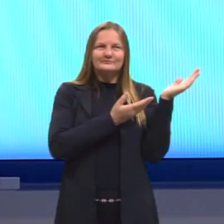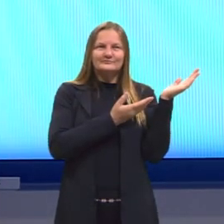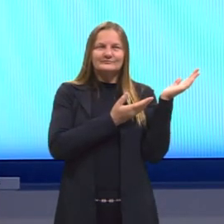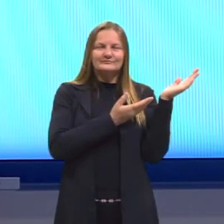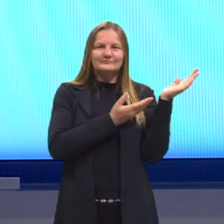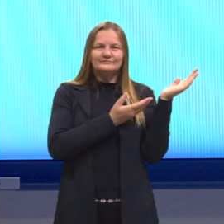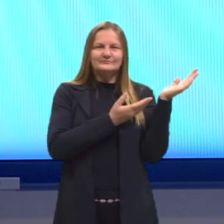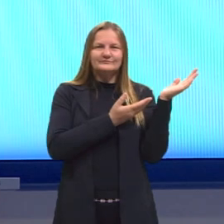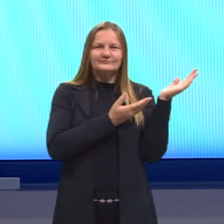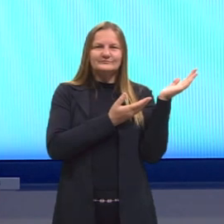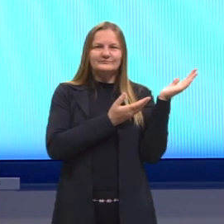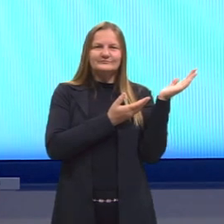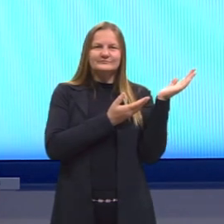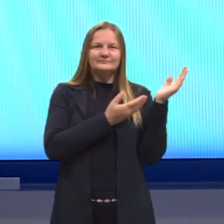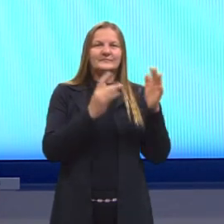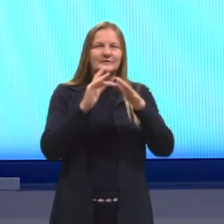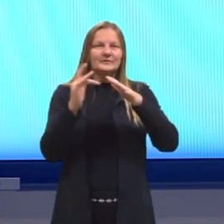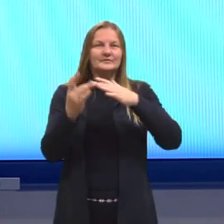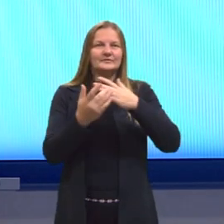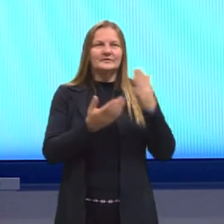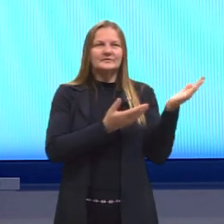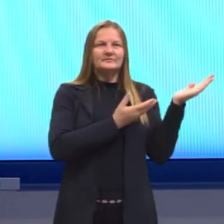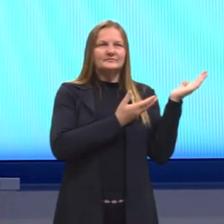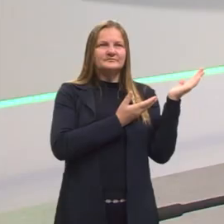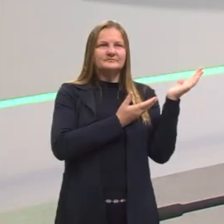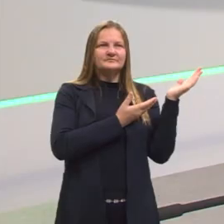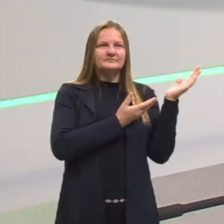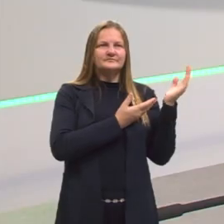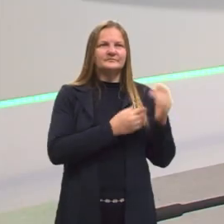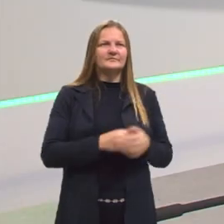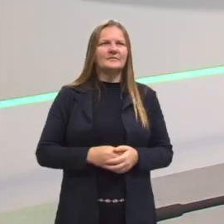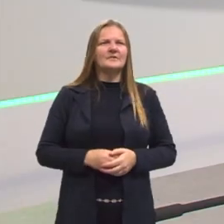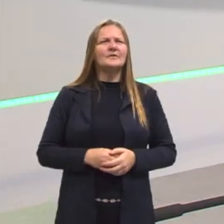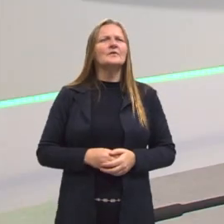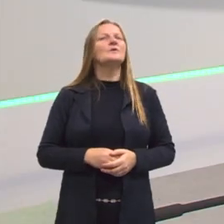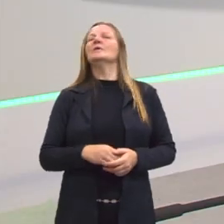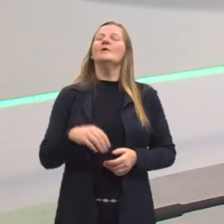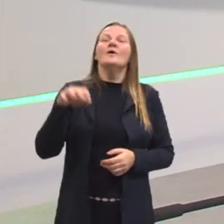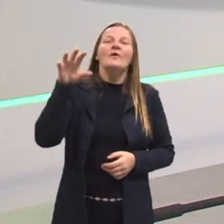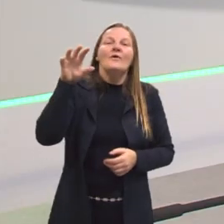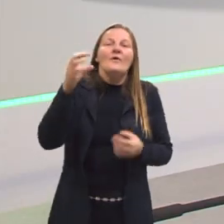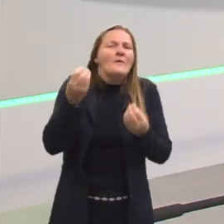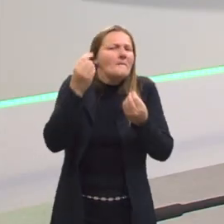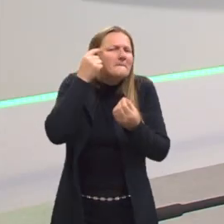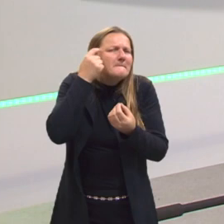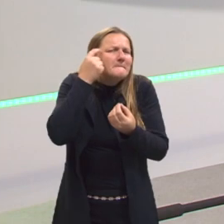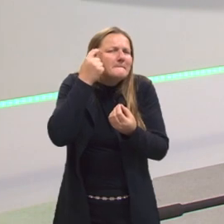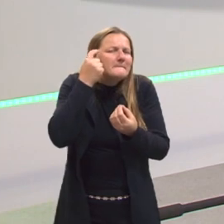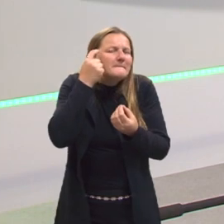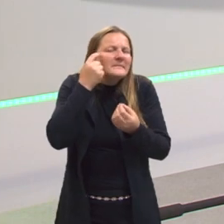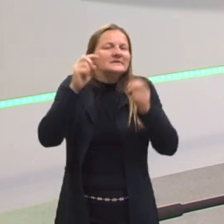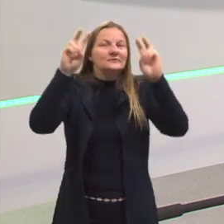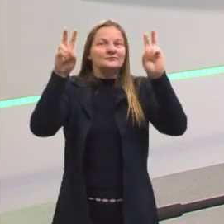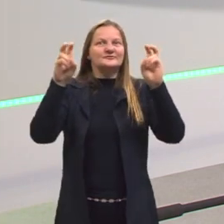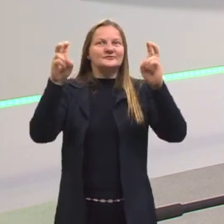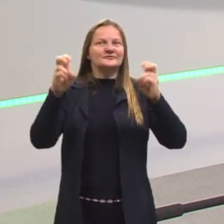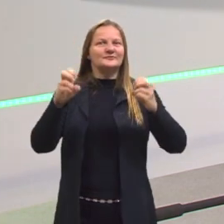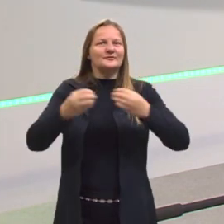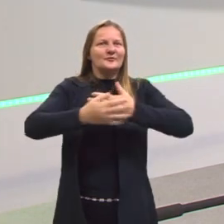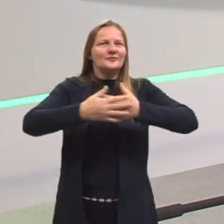Bom, gente, aposto que você, ouvindo falar agora do título da aula,